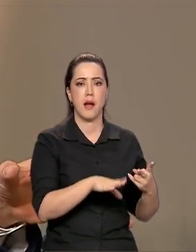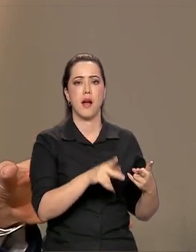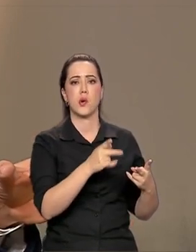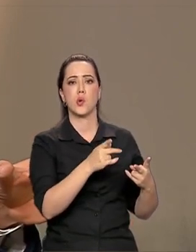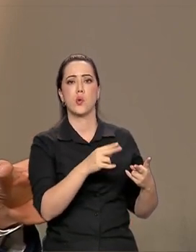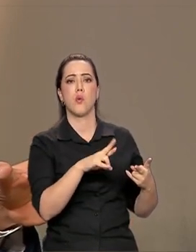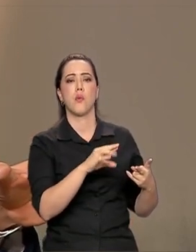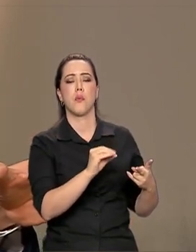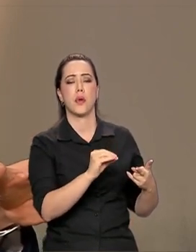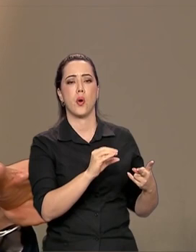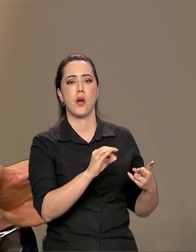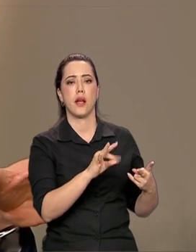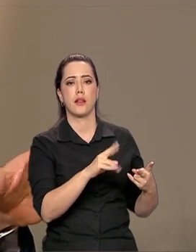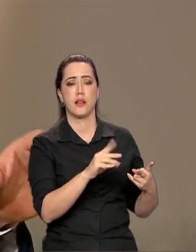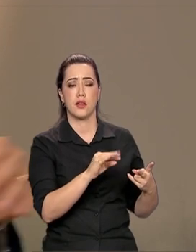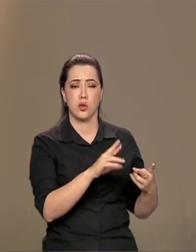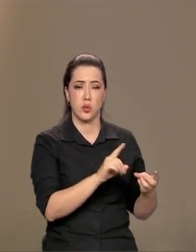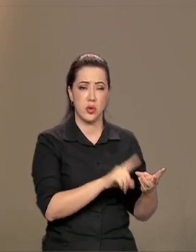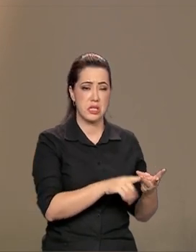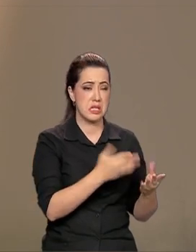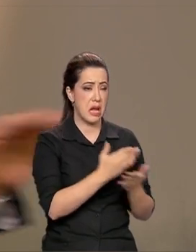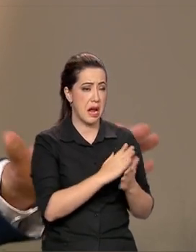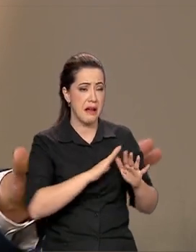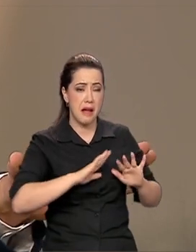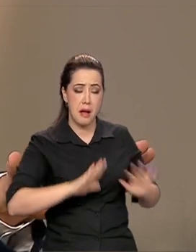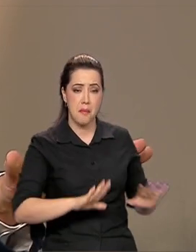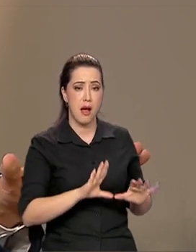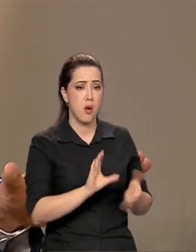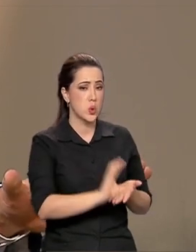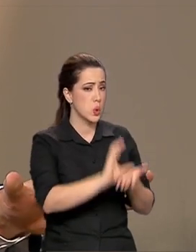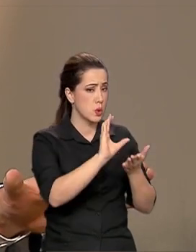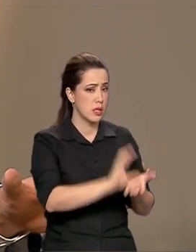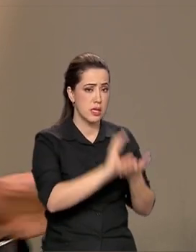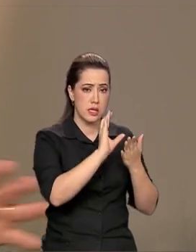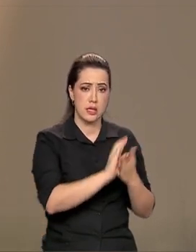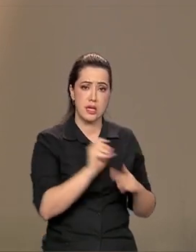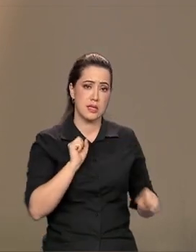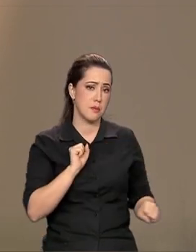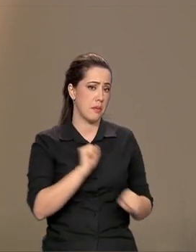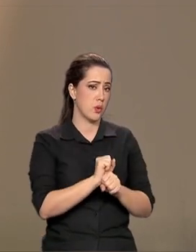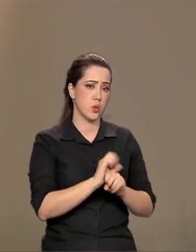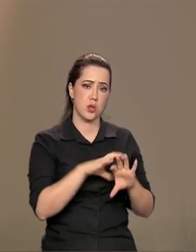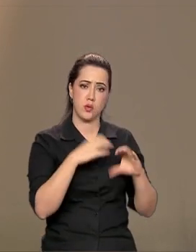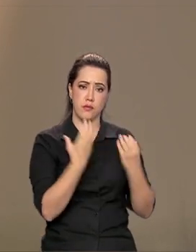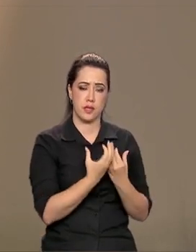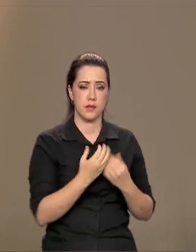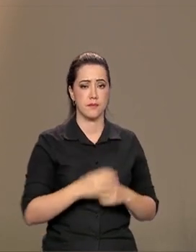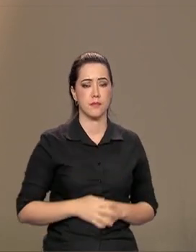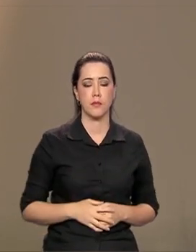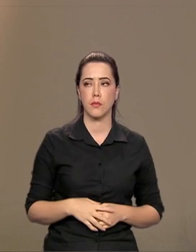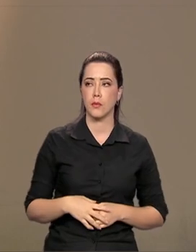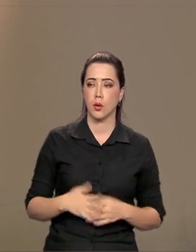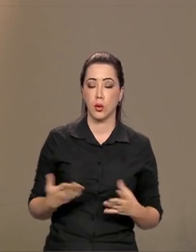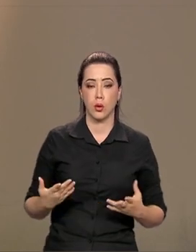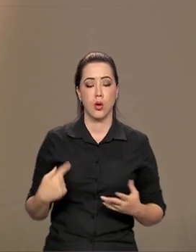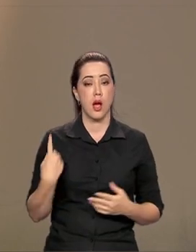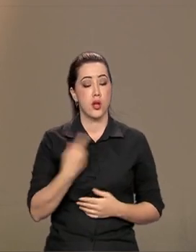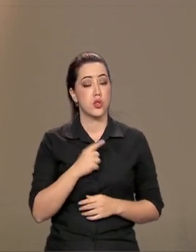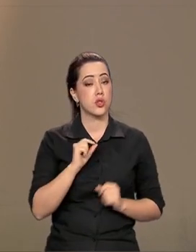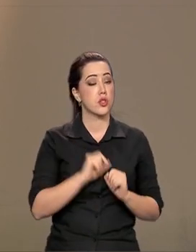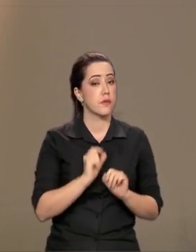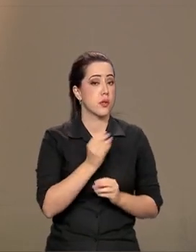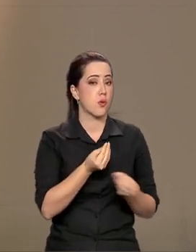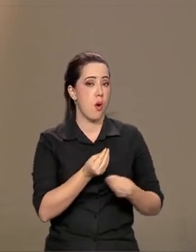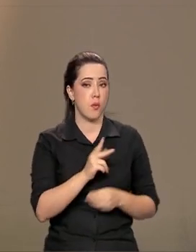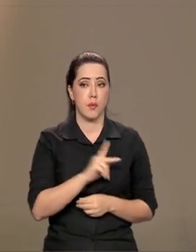perseguição aos conselhos e interditou as conferências. O que é que nós fizemos quando o presidente Lula assumiu? No